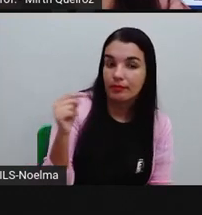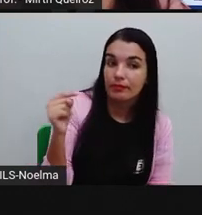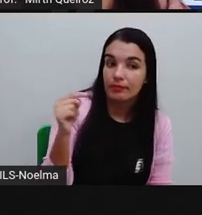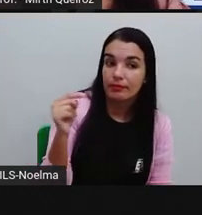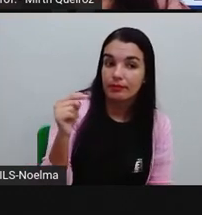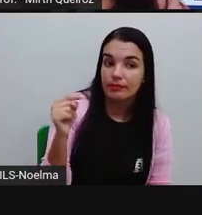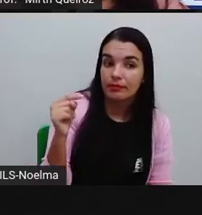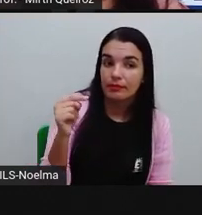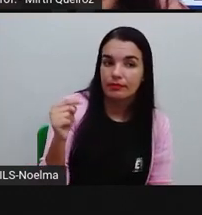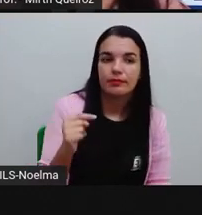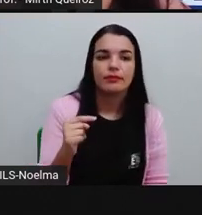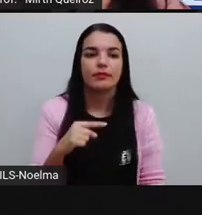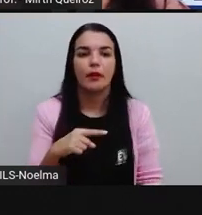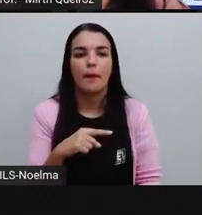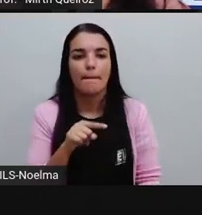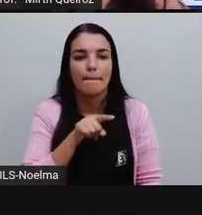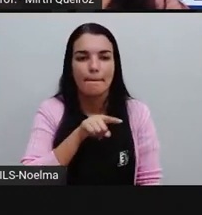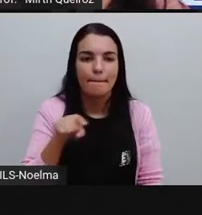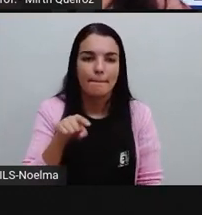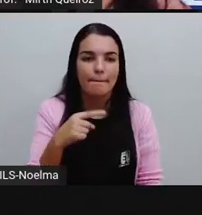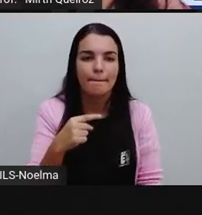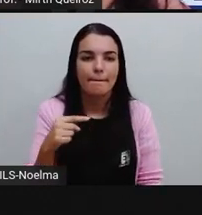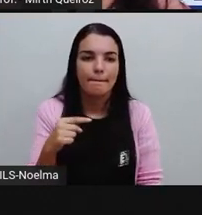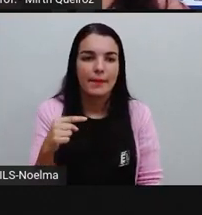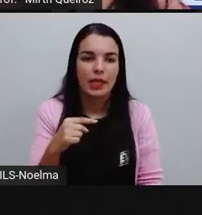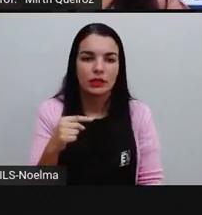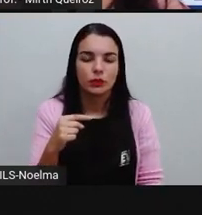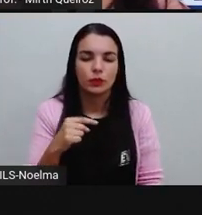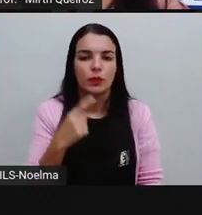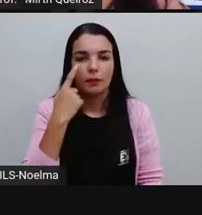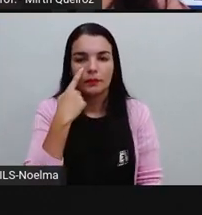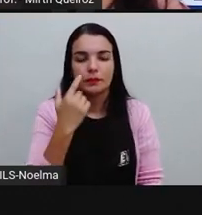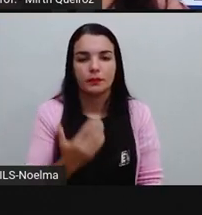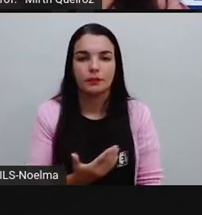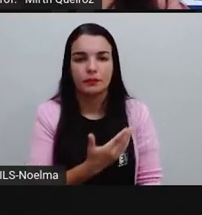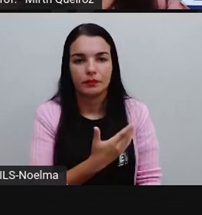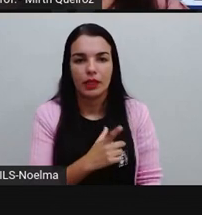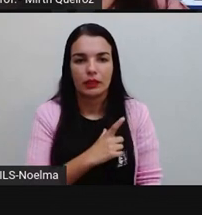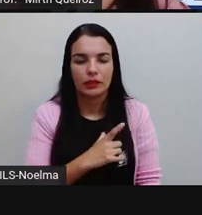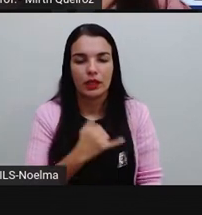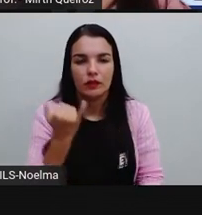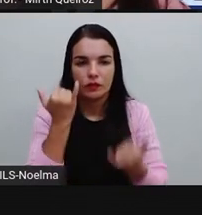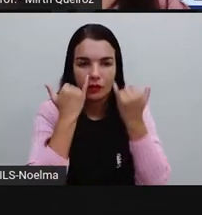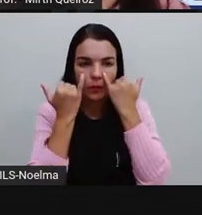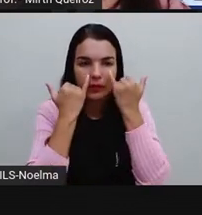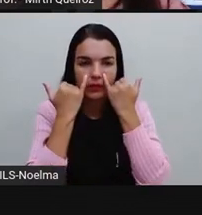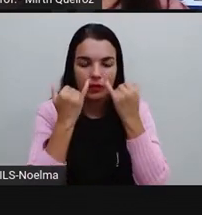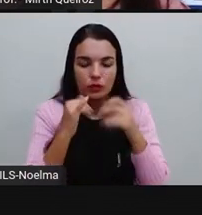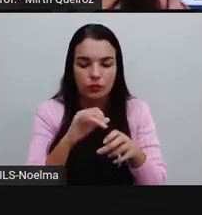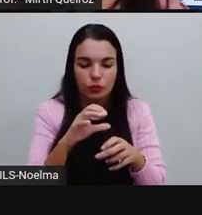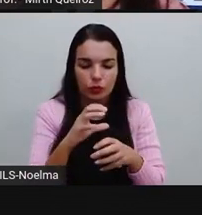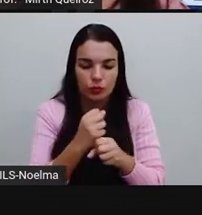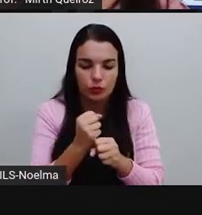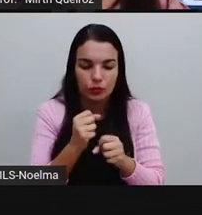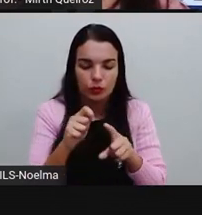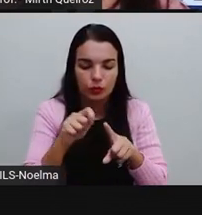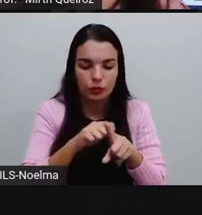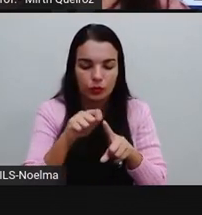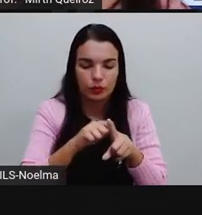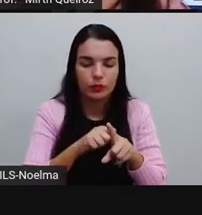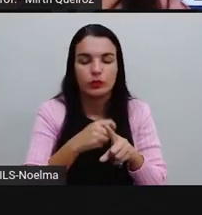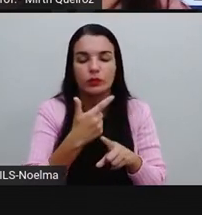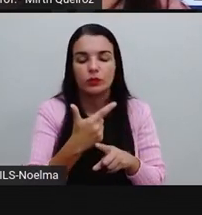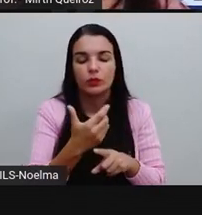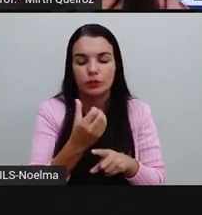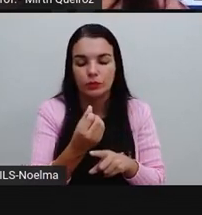subtração. Então, eu vou pegar os dados aí de janeiro de 2019 e os dados de janeiro de 2016